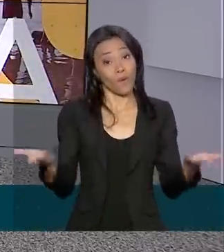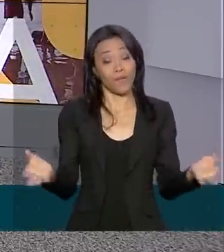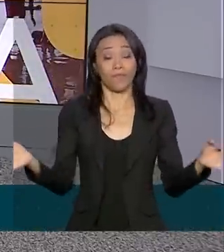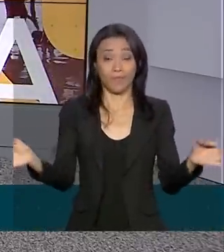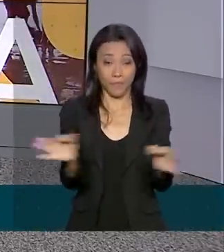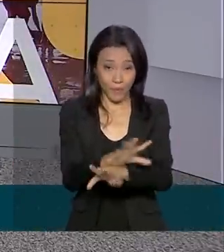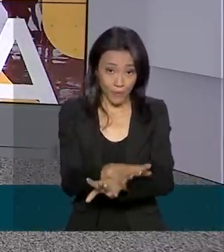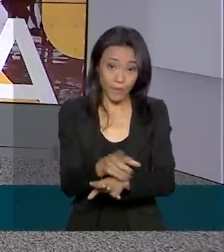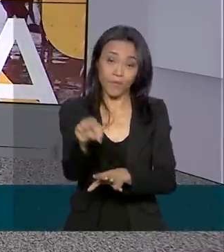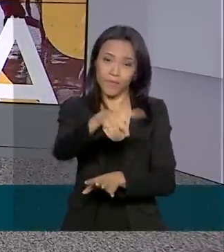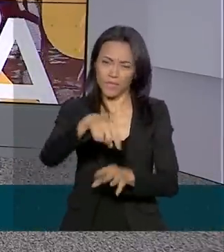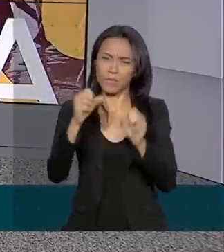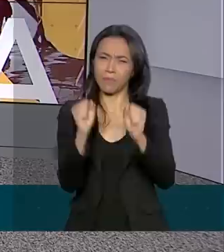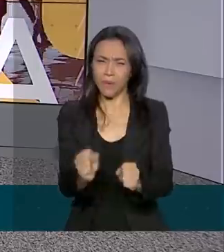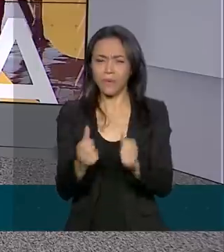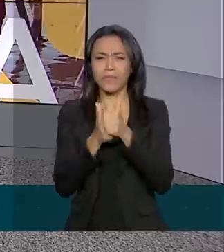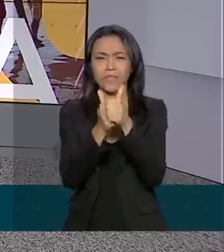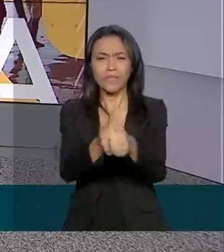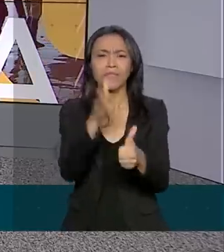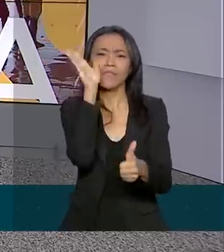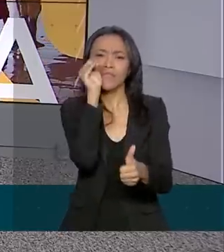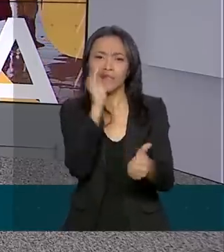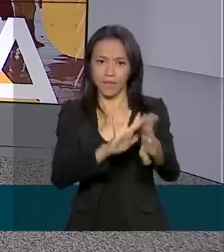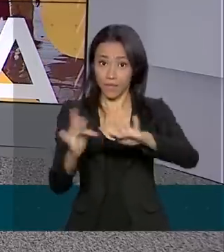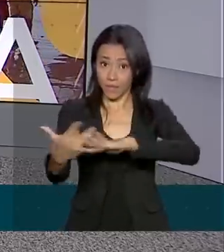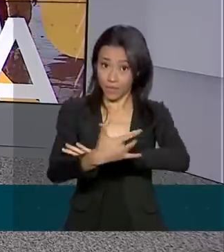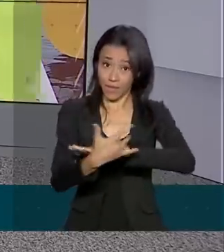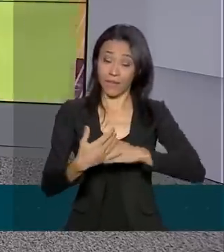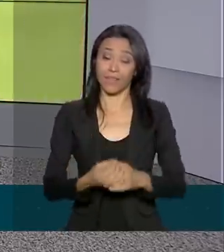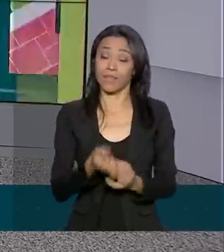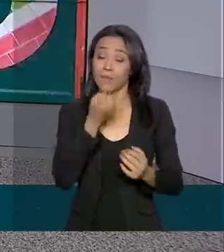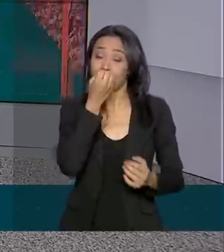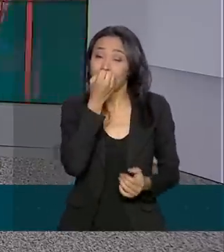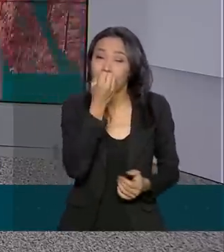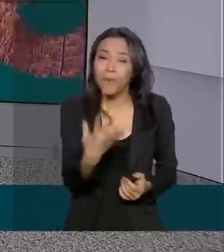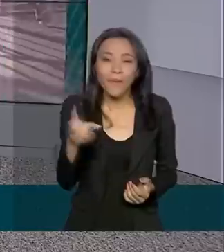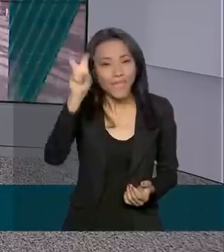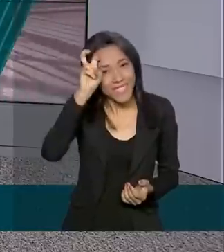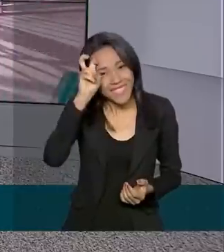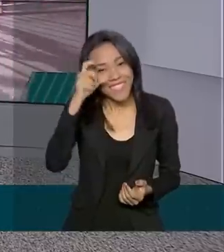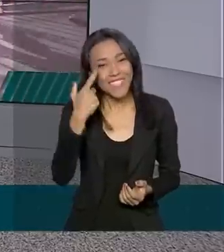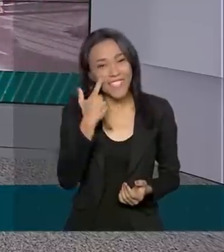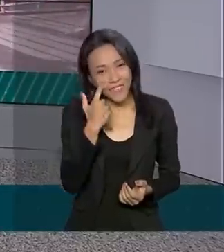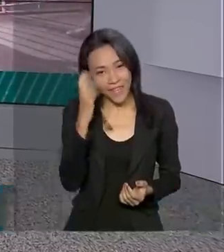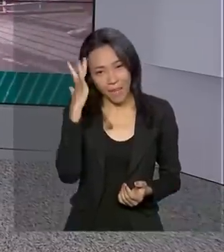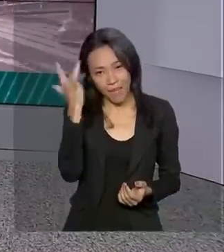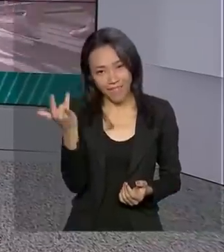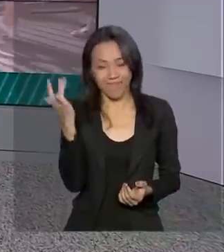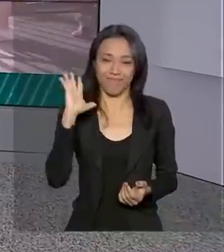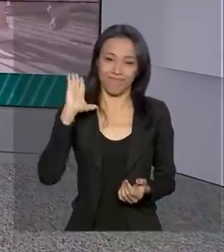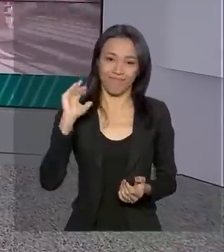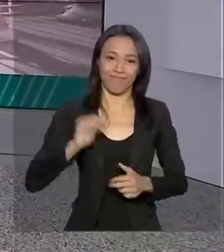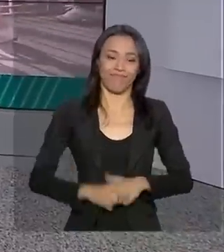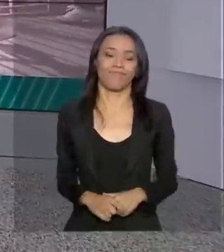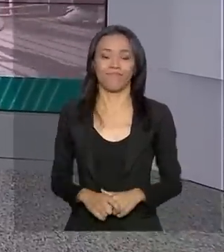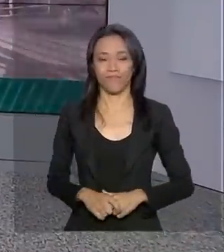fica por aqui. Você pode nos acompanhar também pelas redes sociais. Boa quinta-feira para você. A gente se vê amanhã. Até lá.